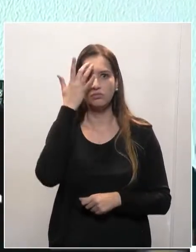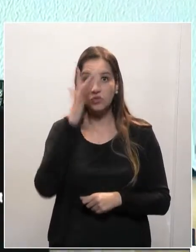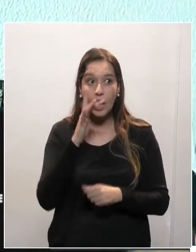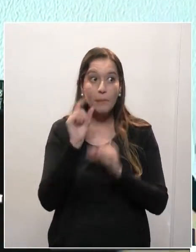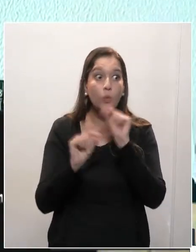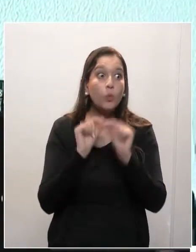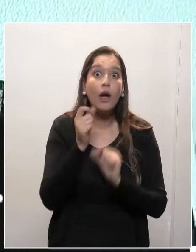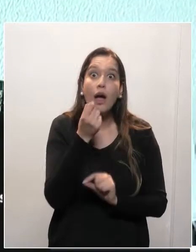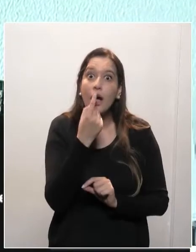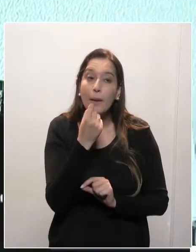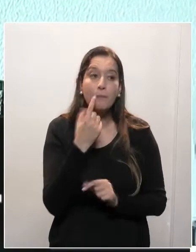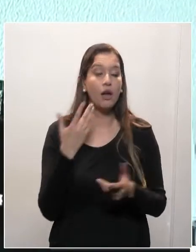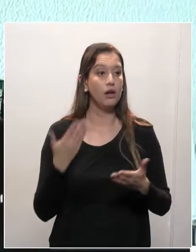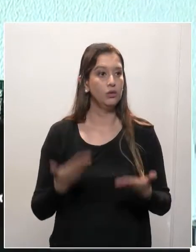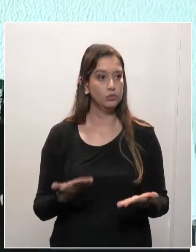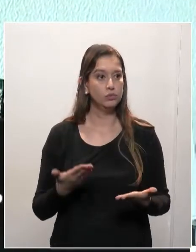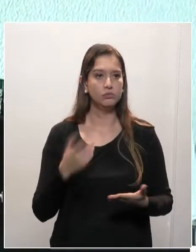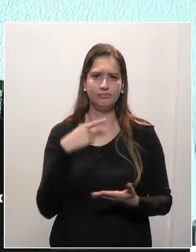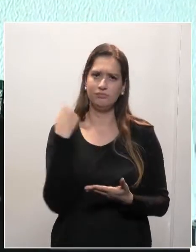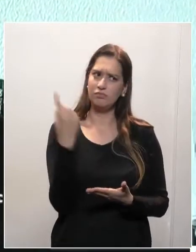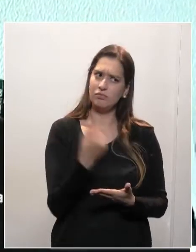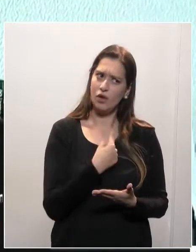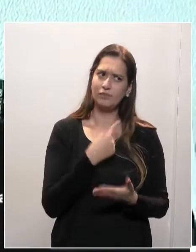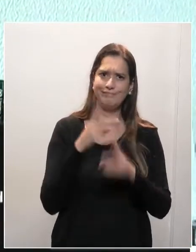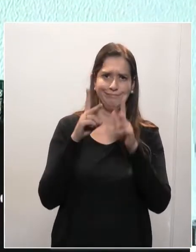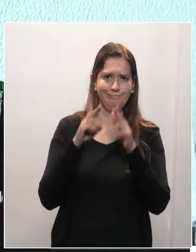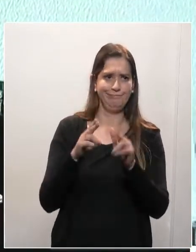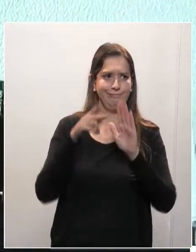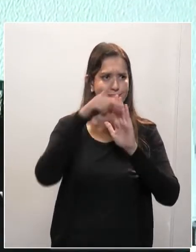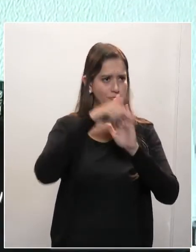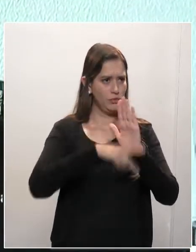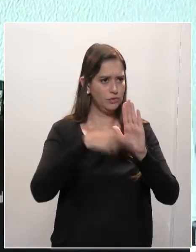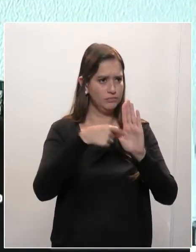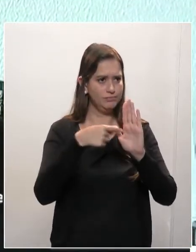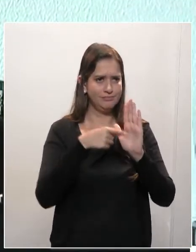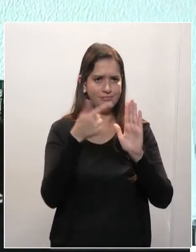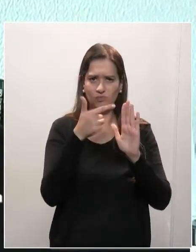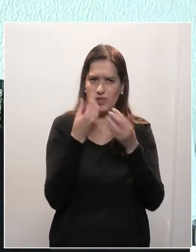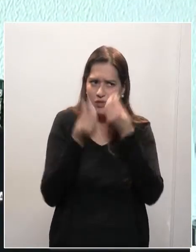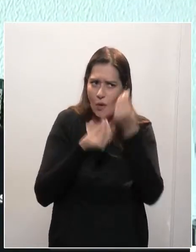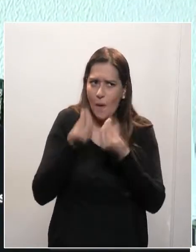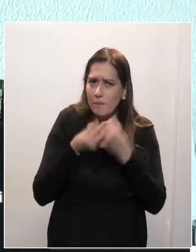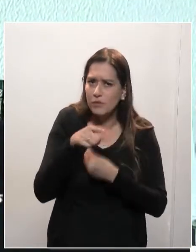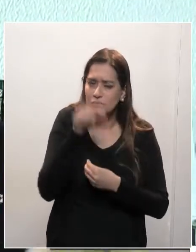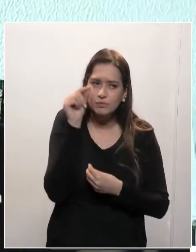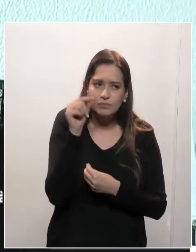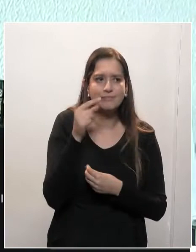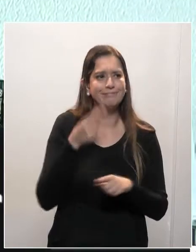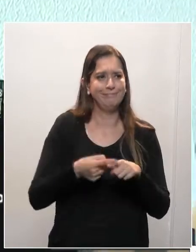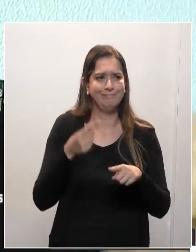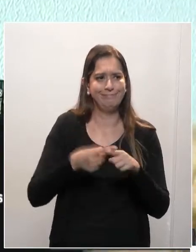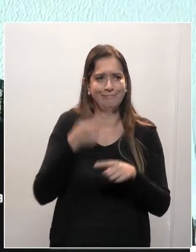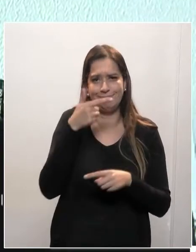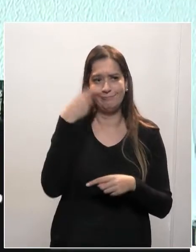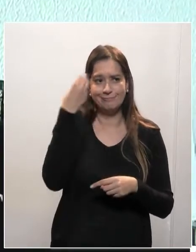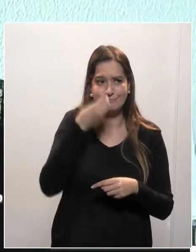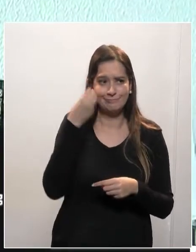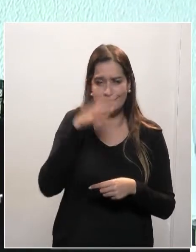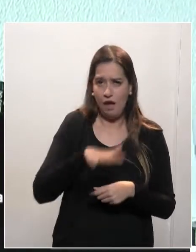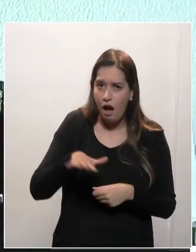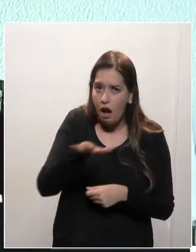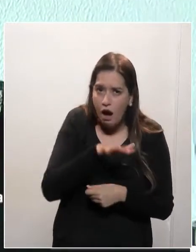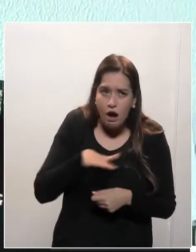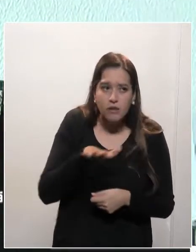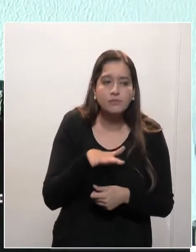que a gente não tem nesse projeto. Acho difícil entender esse método usado. É um método que desvirtua